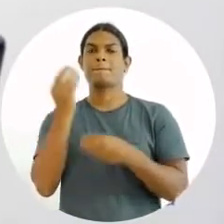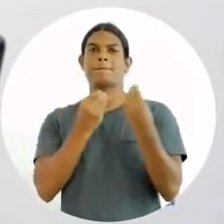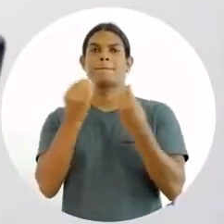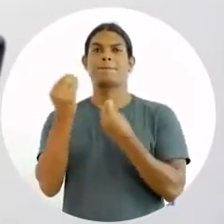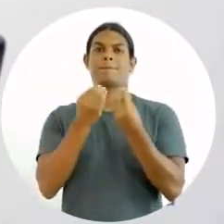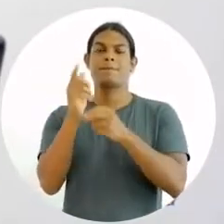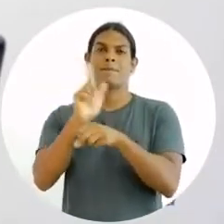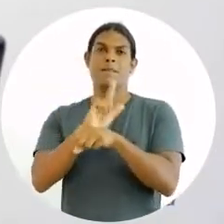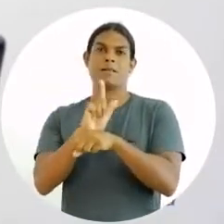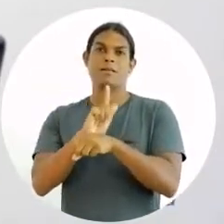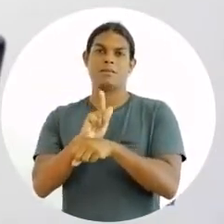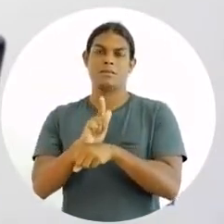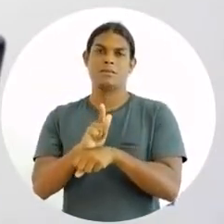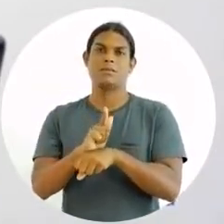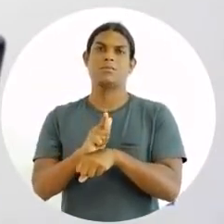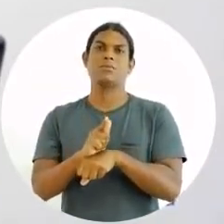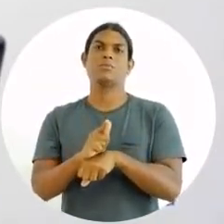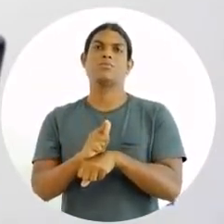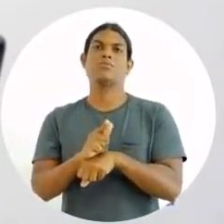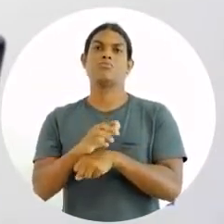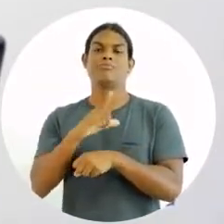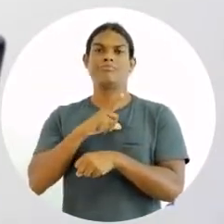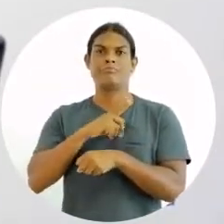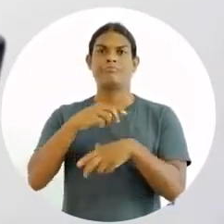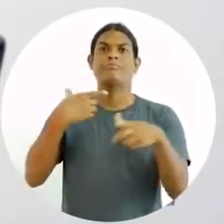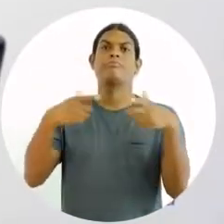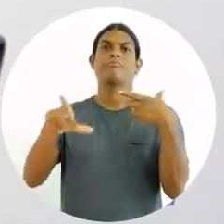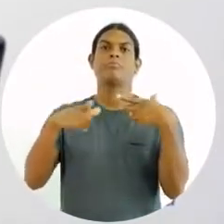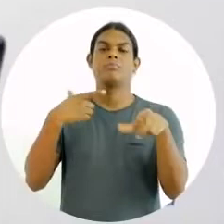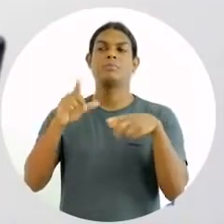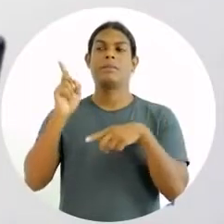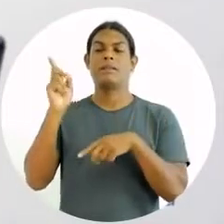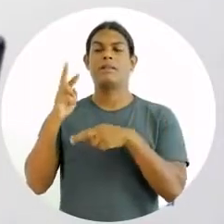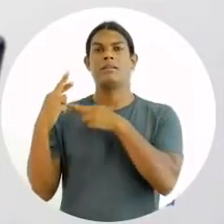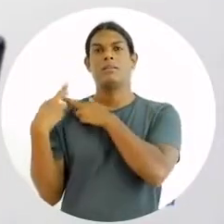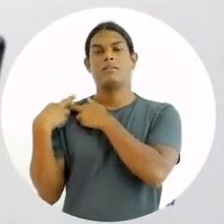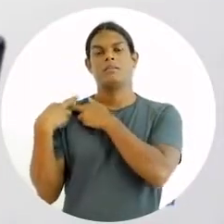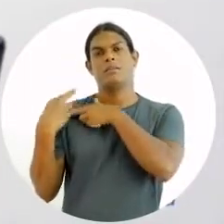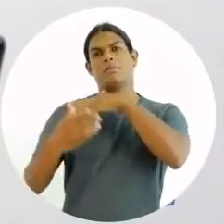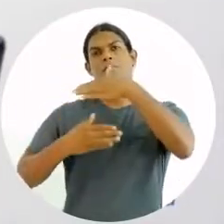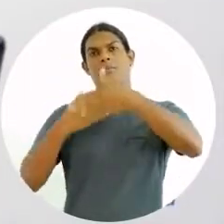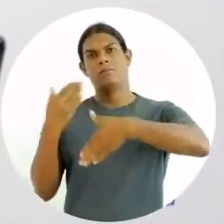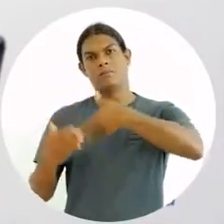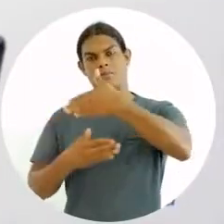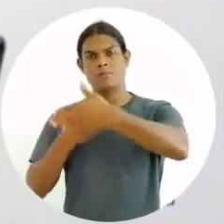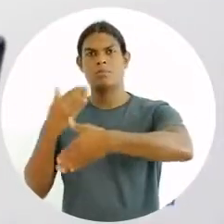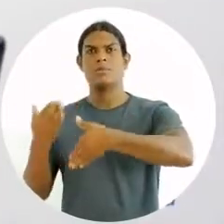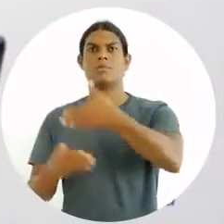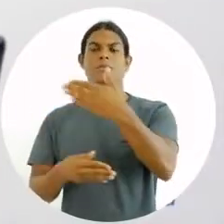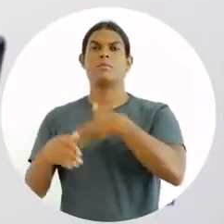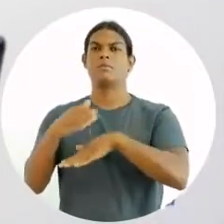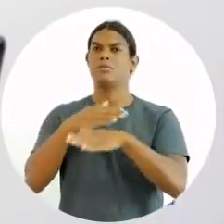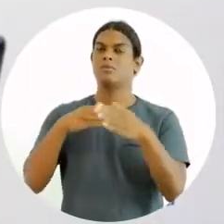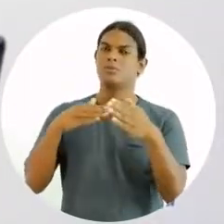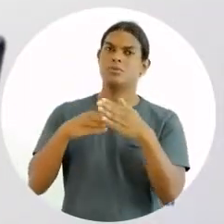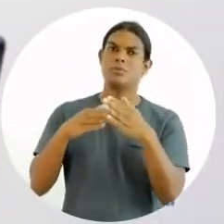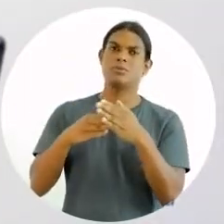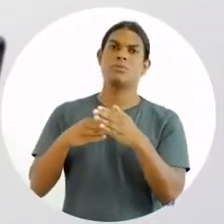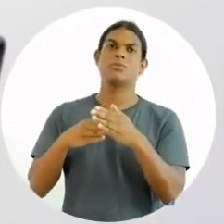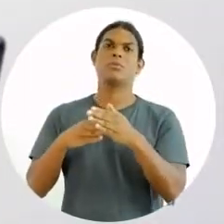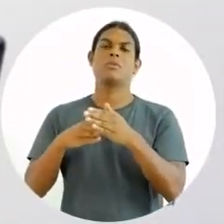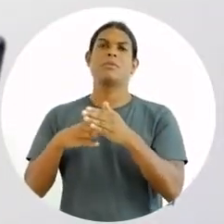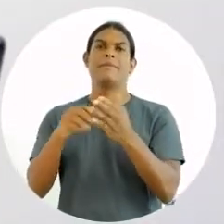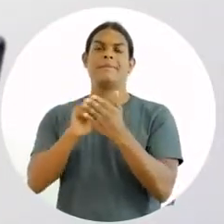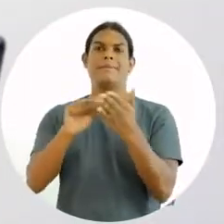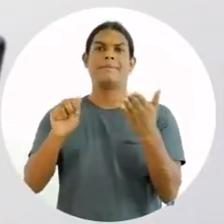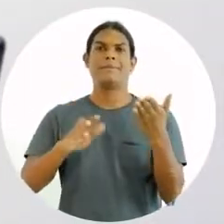tendo os meus subordinados, eu sou responsável pelo desenvolvimento deles. Eu sou responsável pelo desempenho